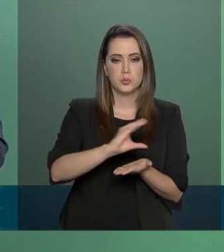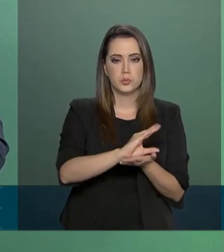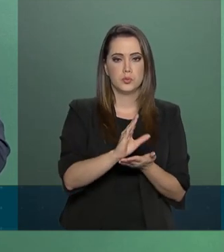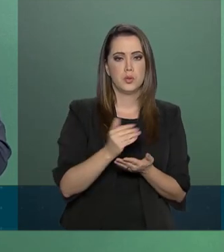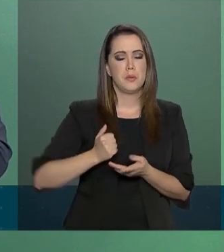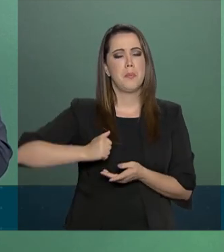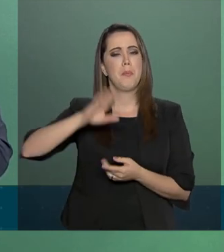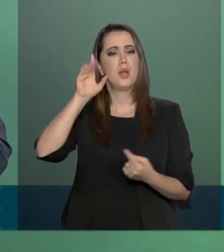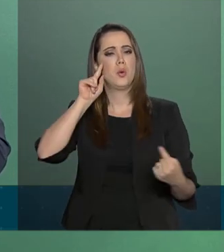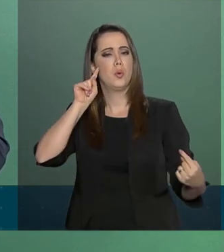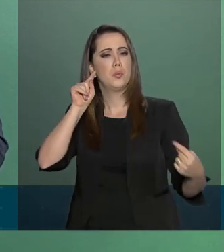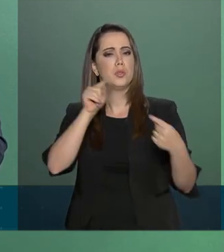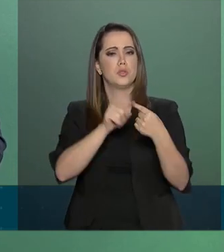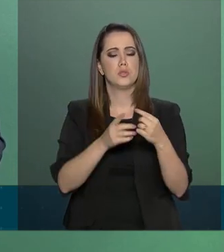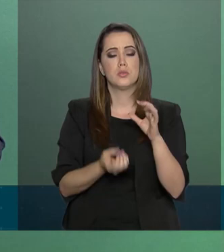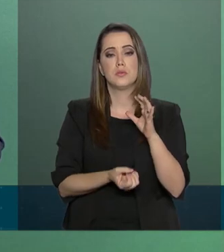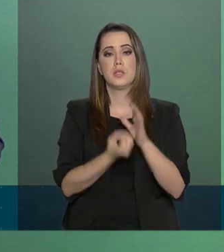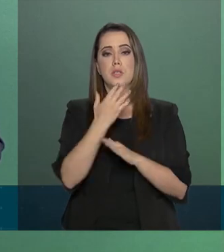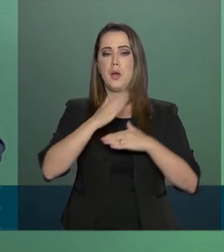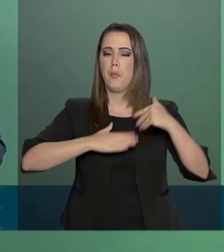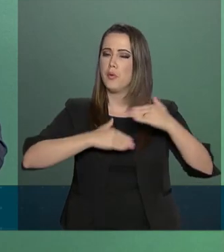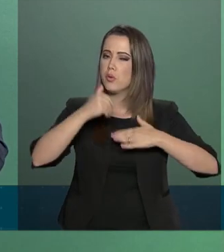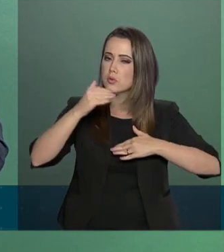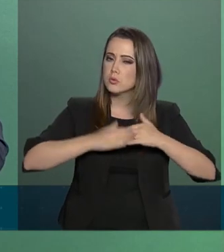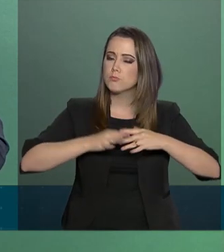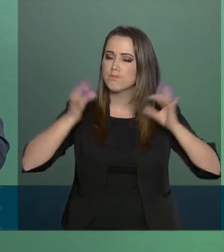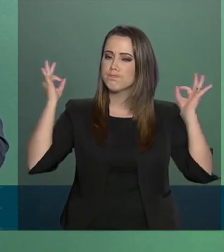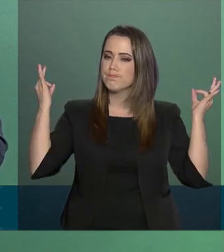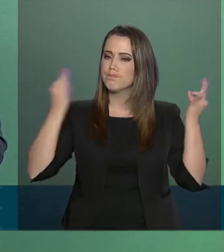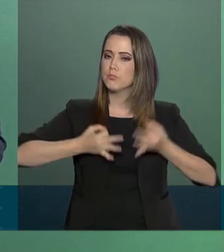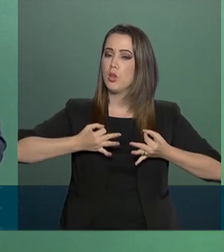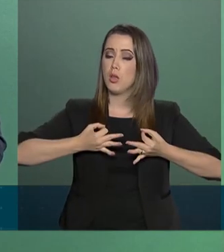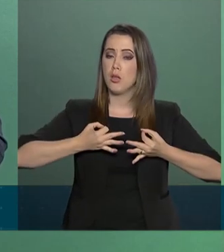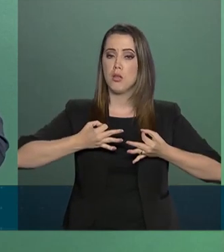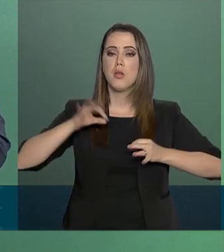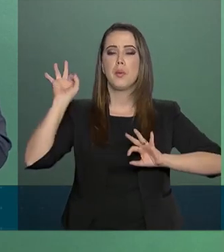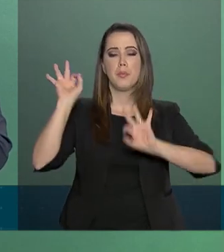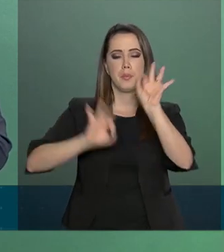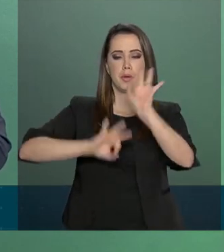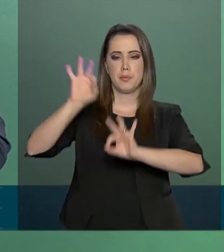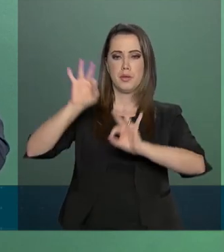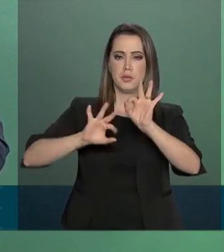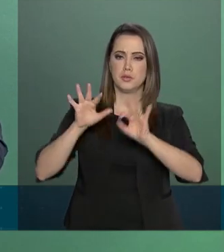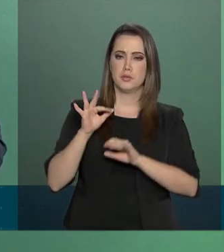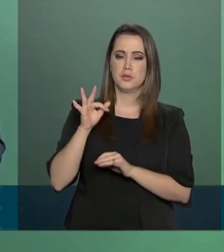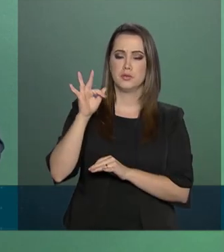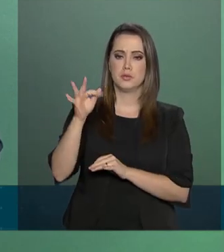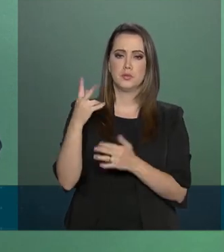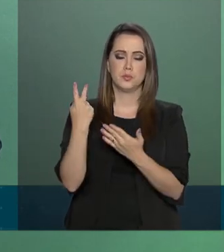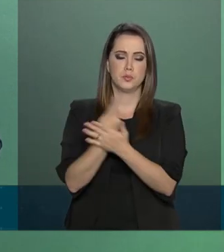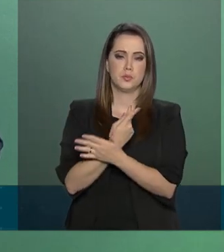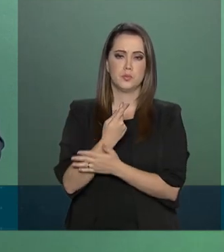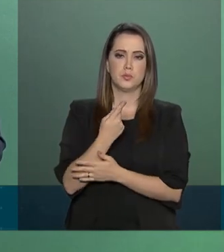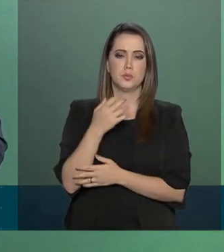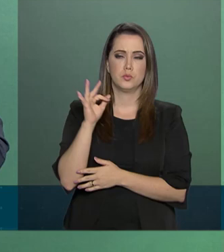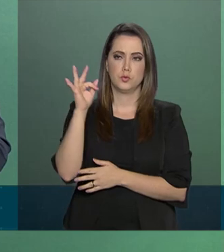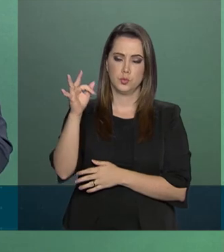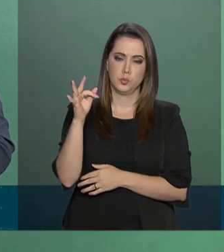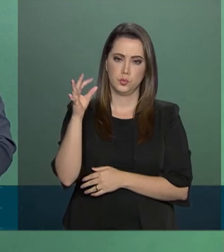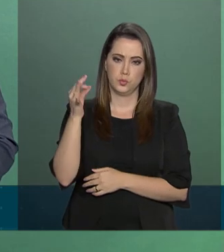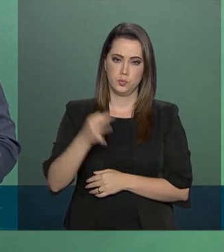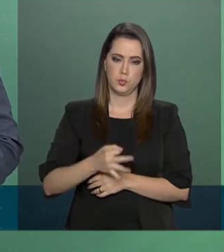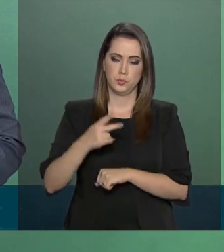O maior objetivo é gerar profissionais capacitados e preparados para a realidade do país.